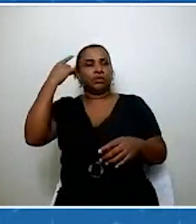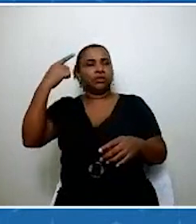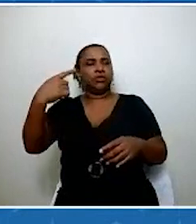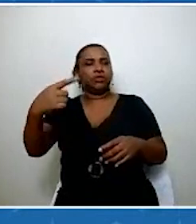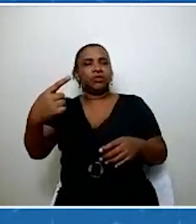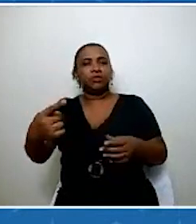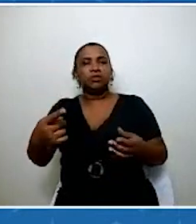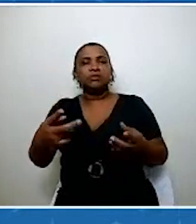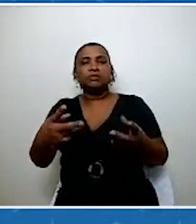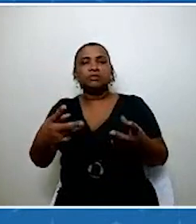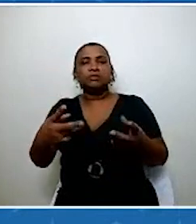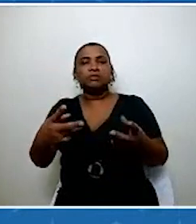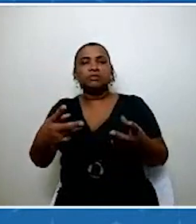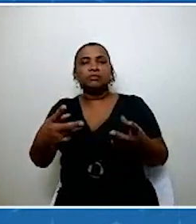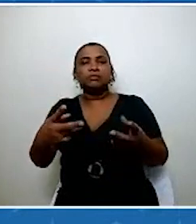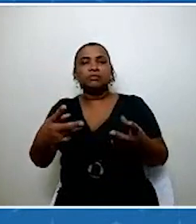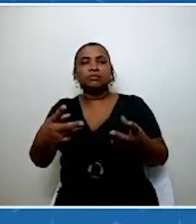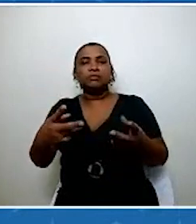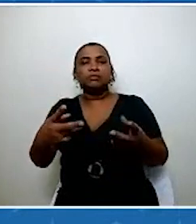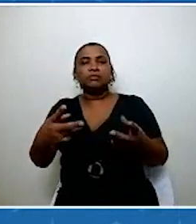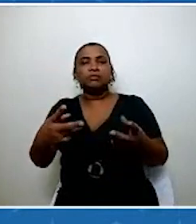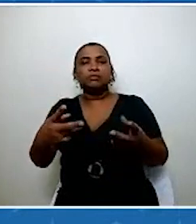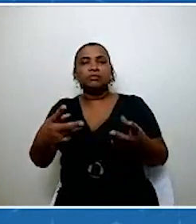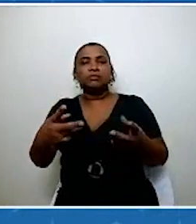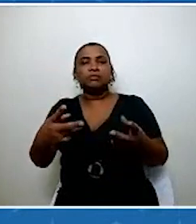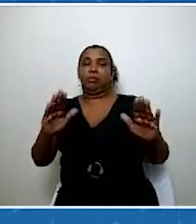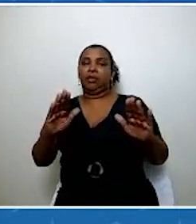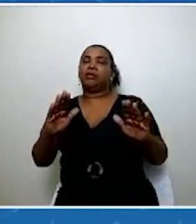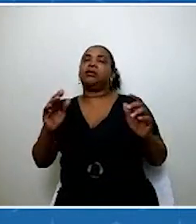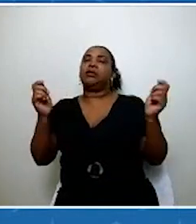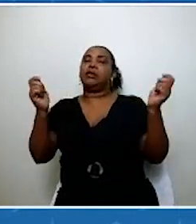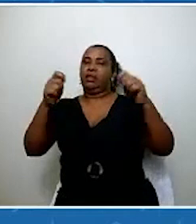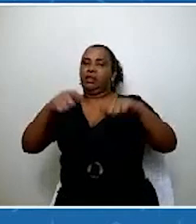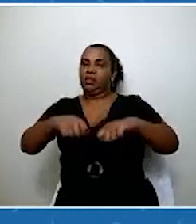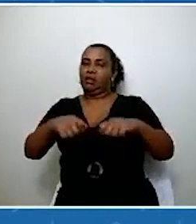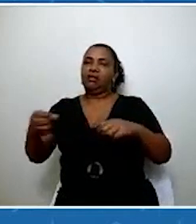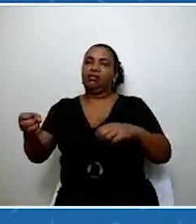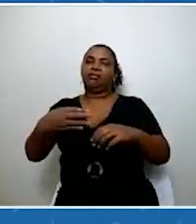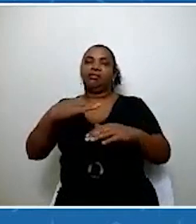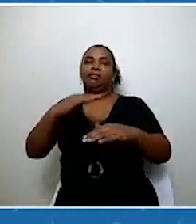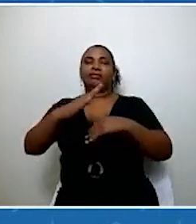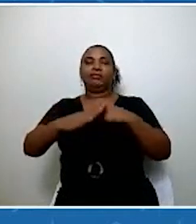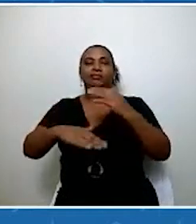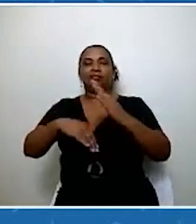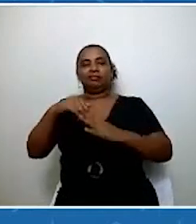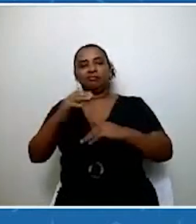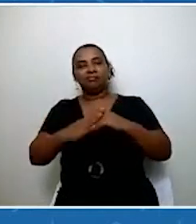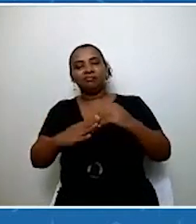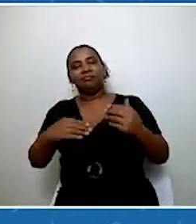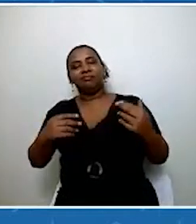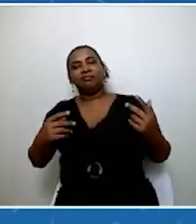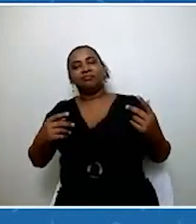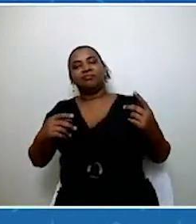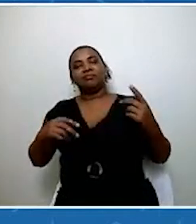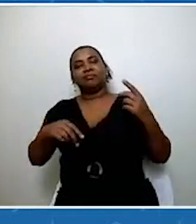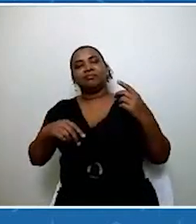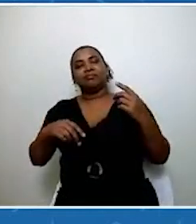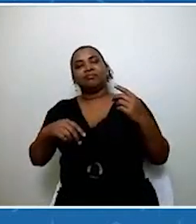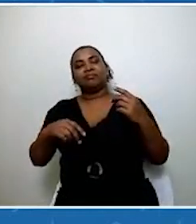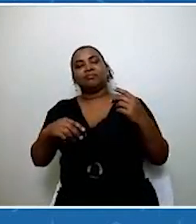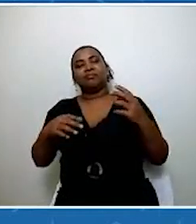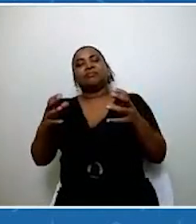que você consegue estabelecer novas práticas, e isso gera, na ponta, mais economia para atividade,